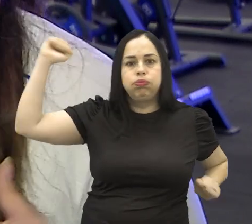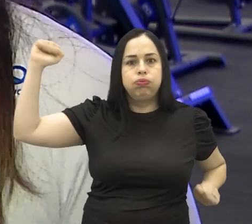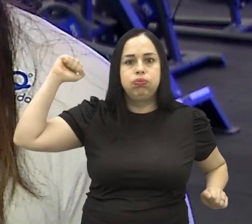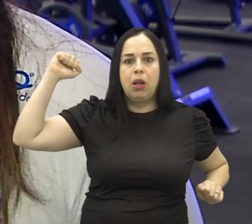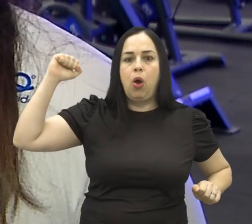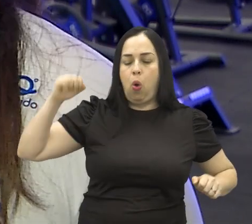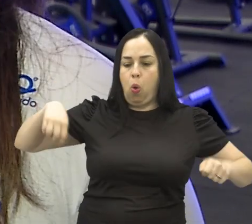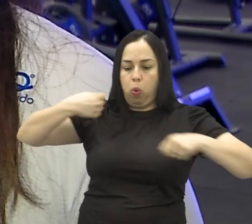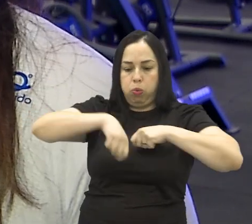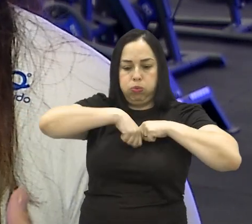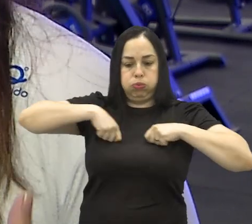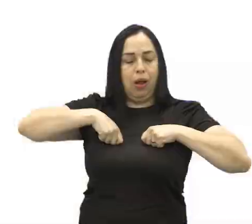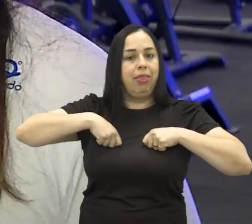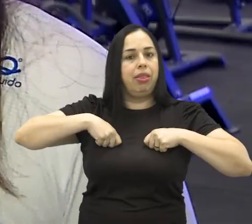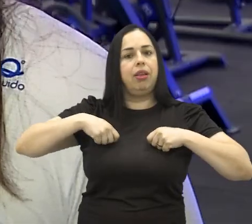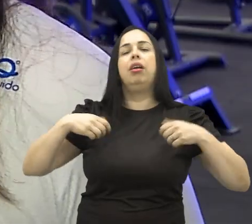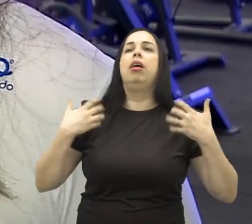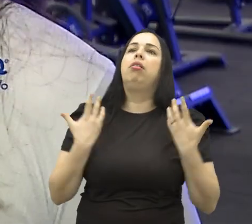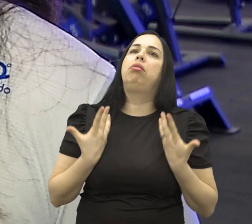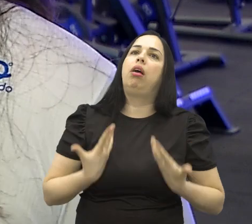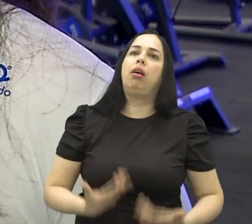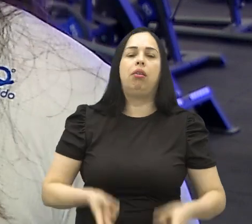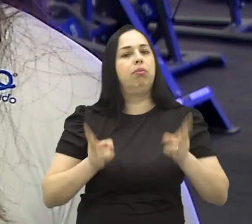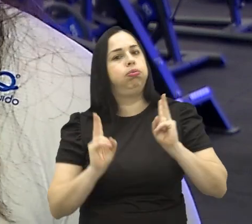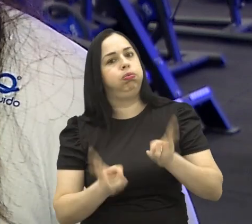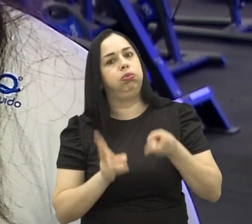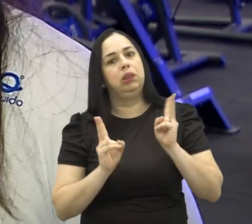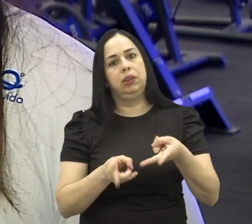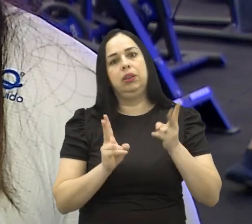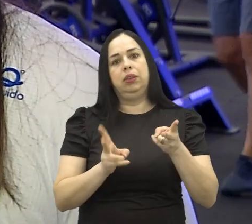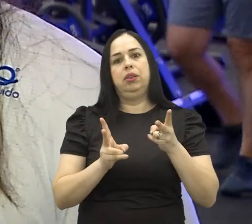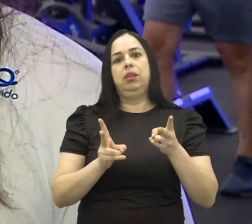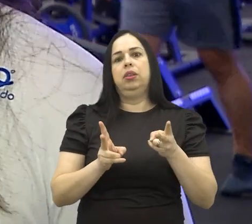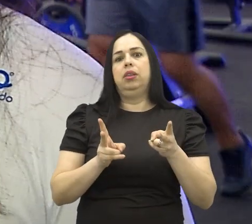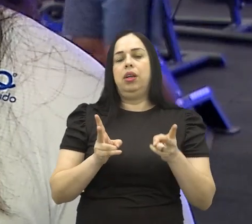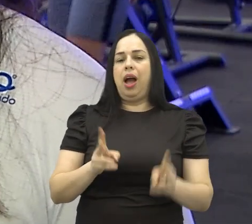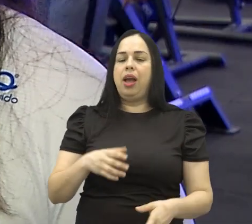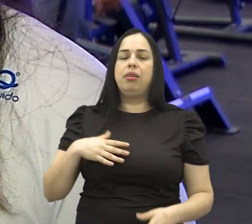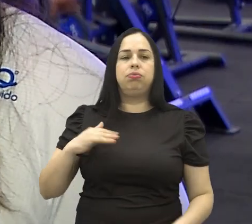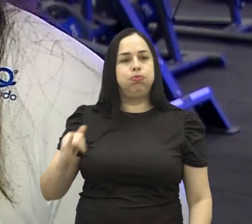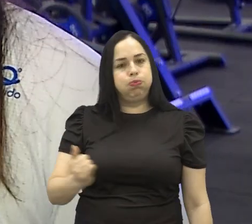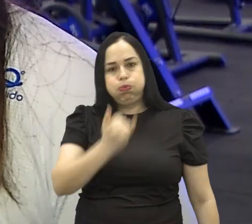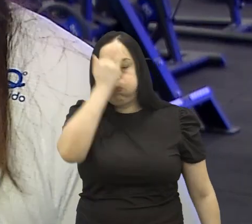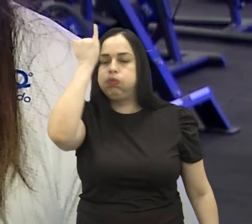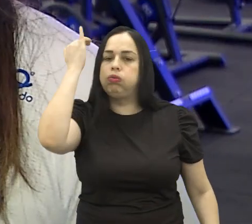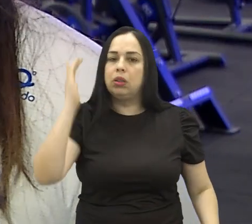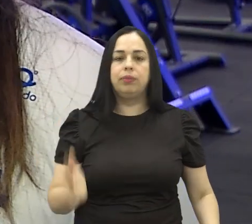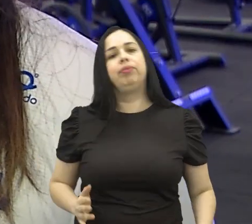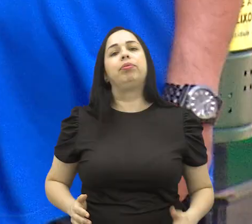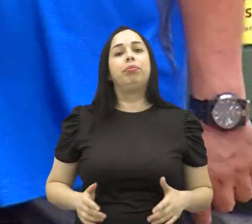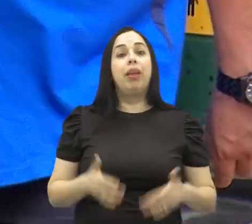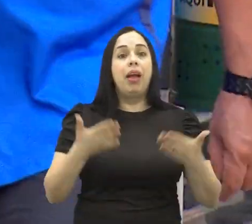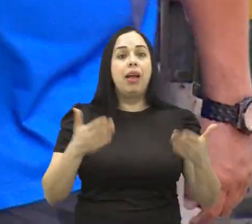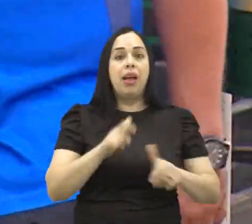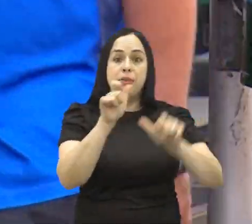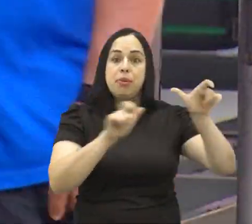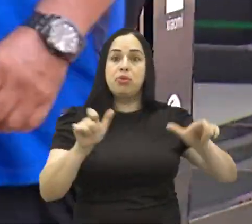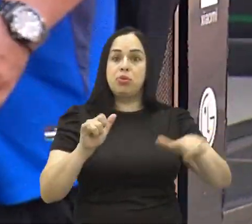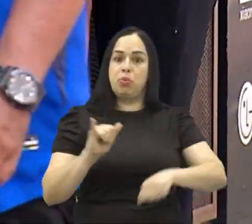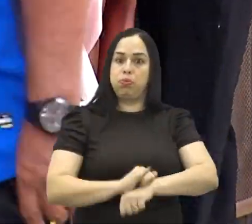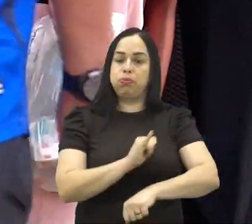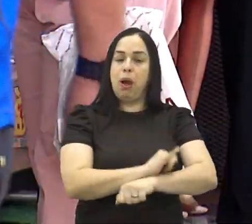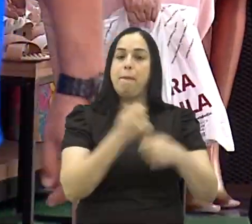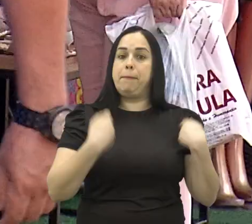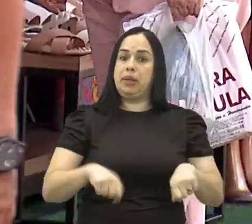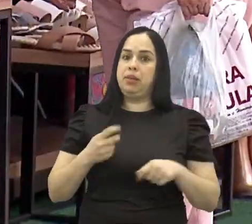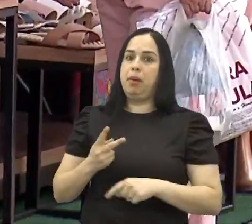toalha não fechava. Ficava muito cansada o tempo todo. Isso era uma coisa que me frustrava muito. Quem enfrenta